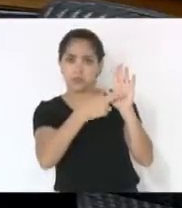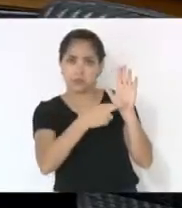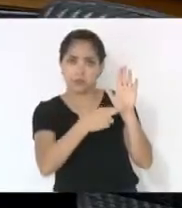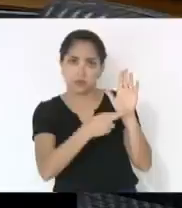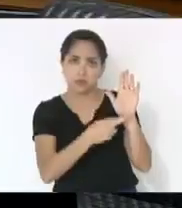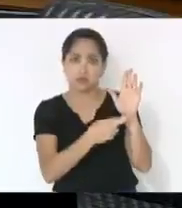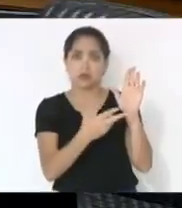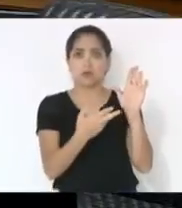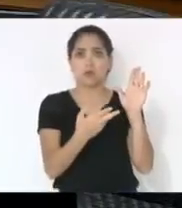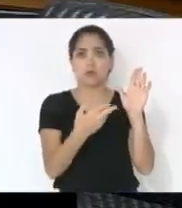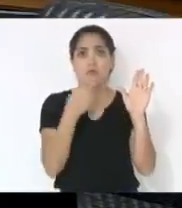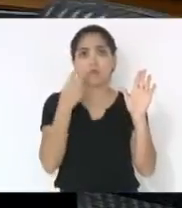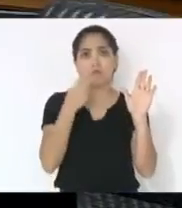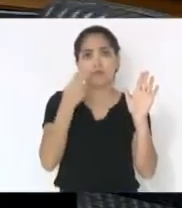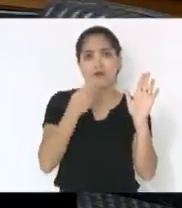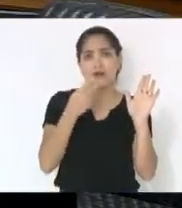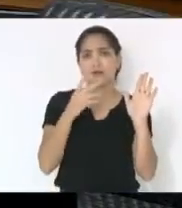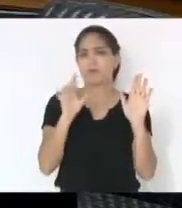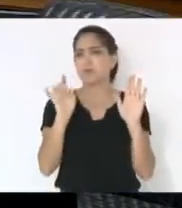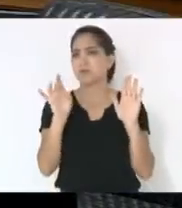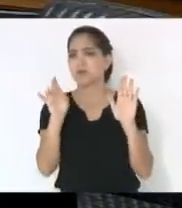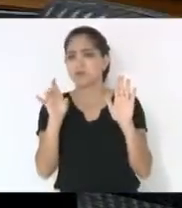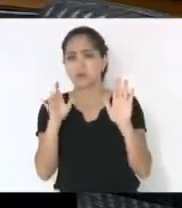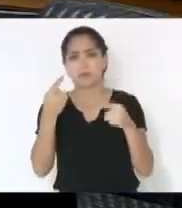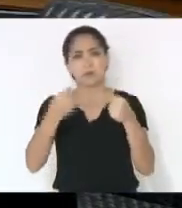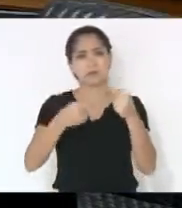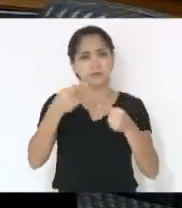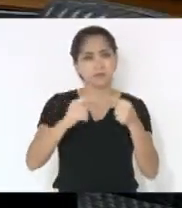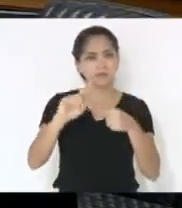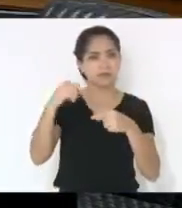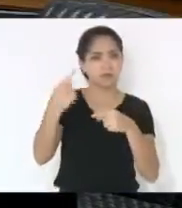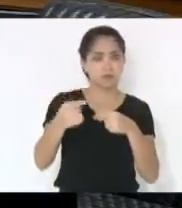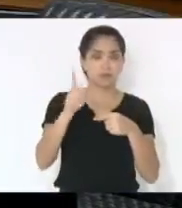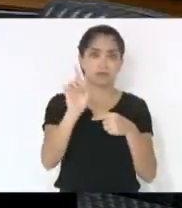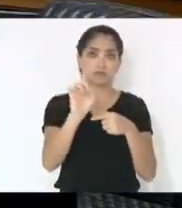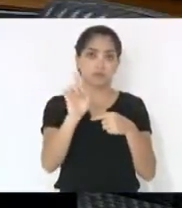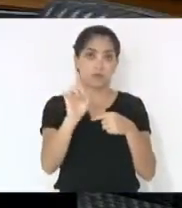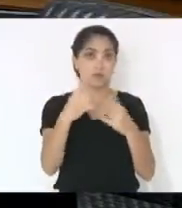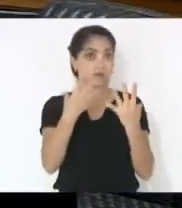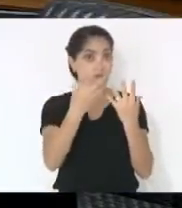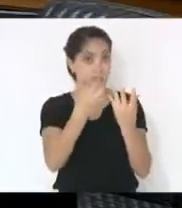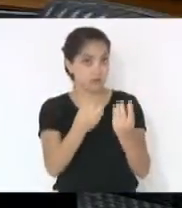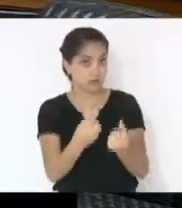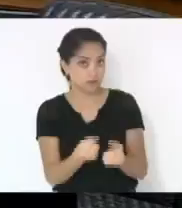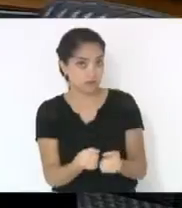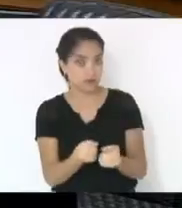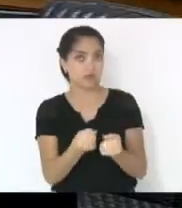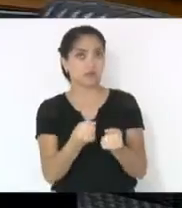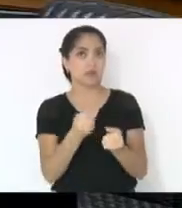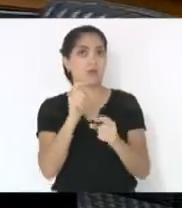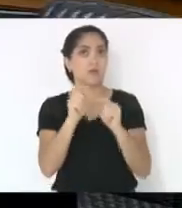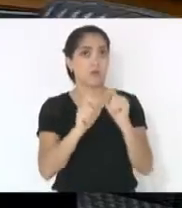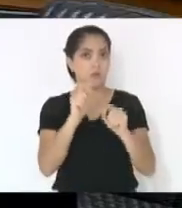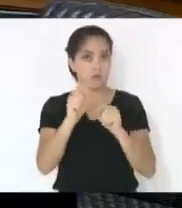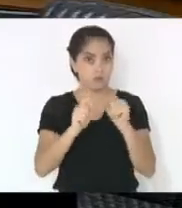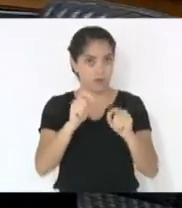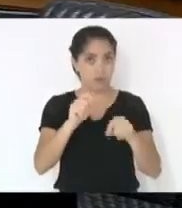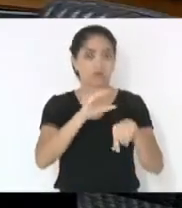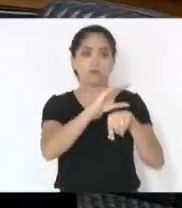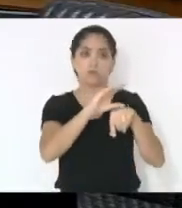como se diz às vezes, não, mas é só para debater depois. Não. A admissibilidade é um dispositivo constitucional